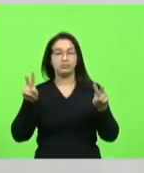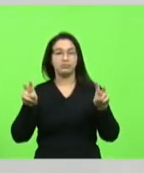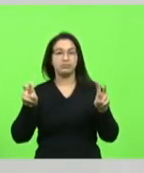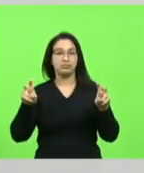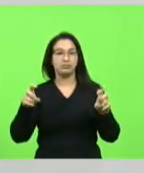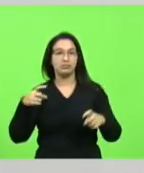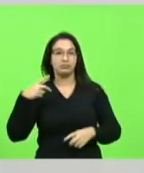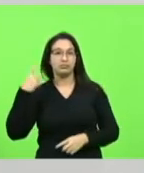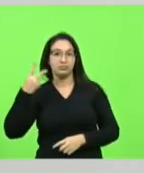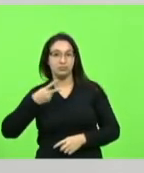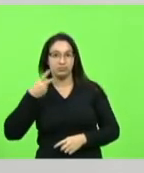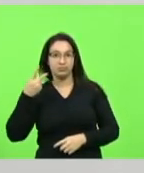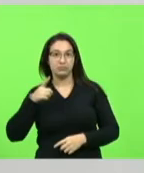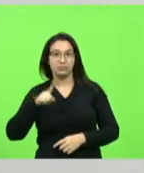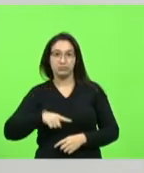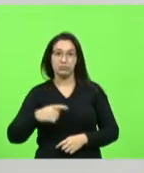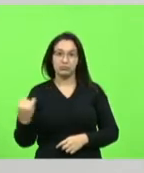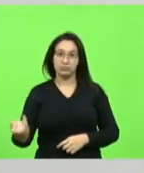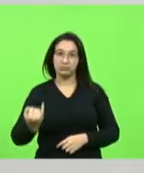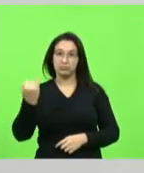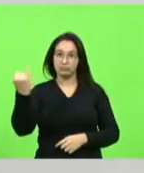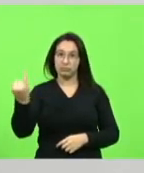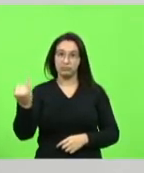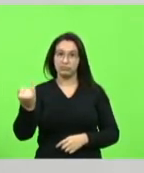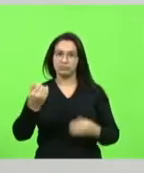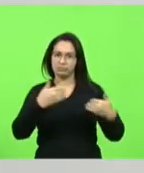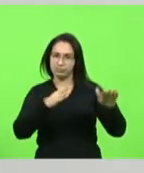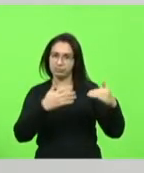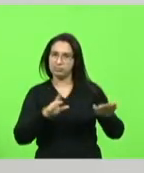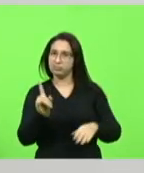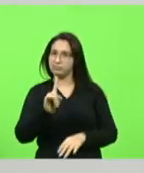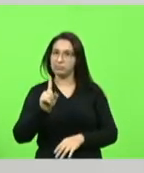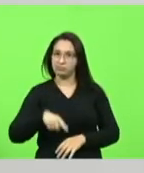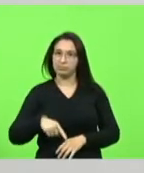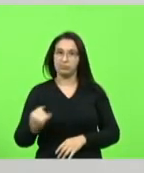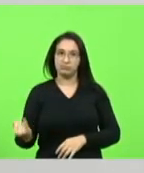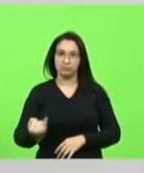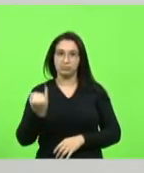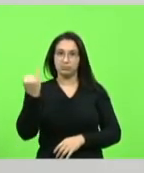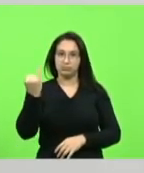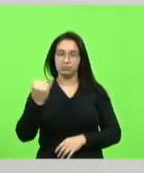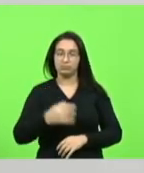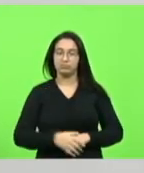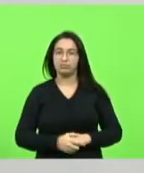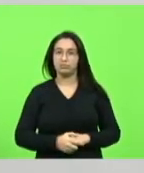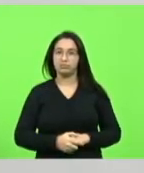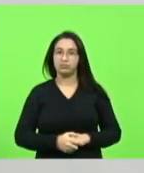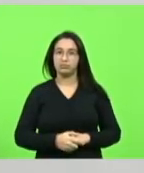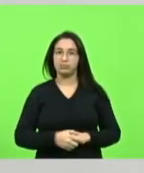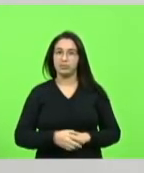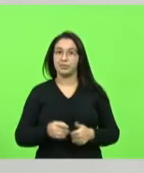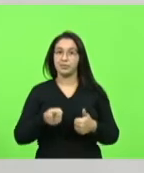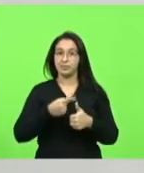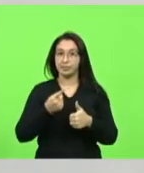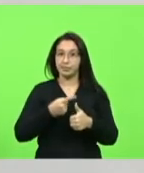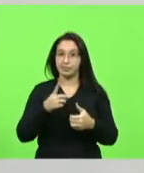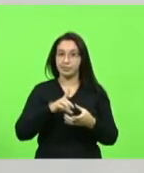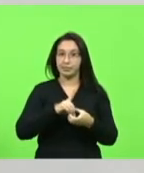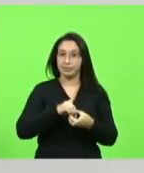importante necessária e indispensável para primeiro ter a democracia